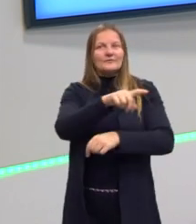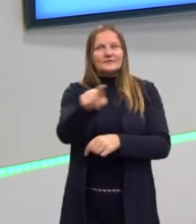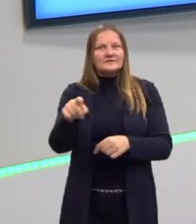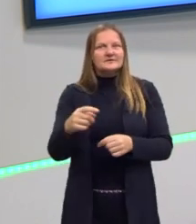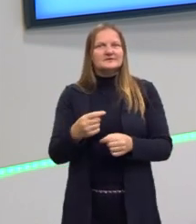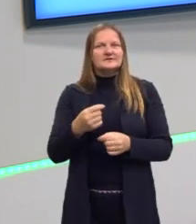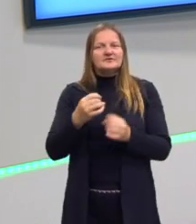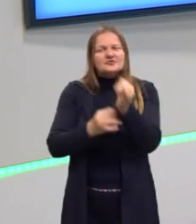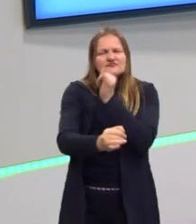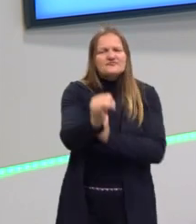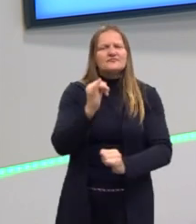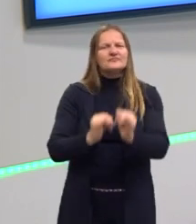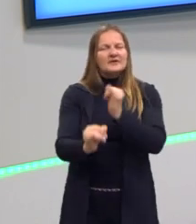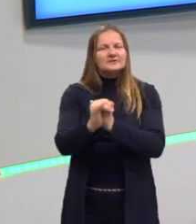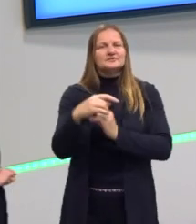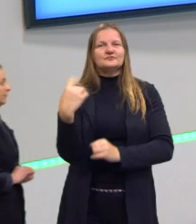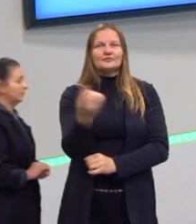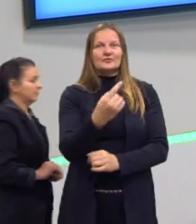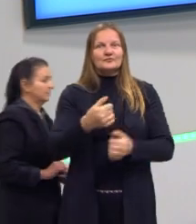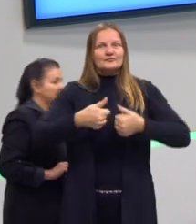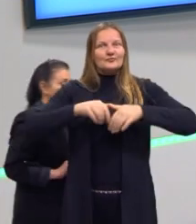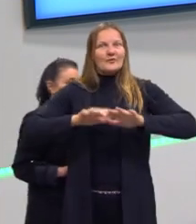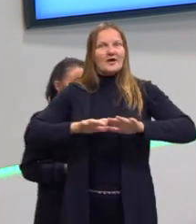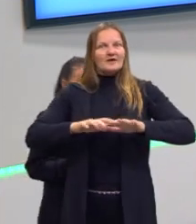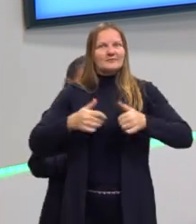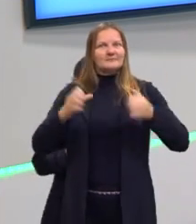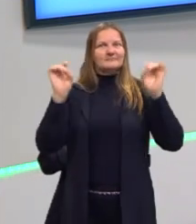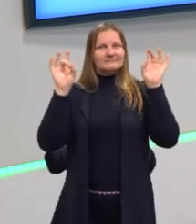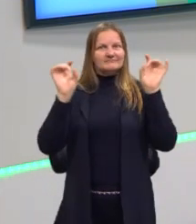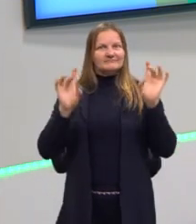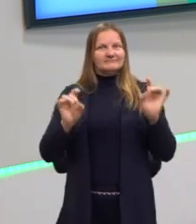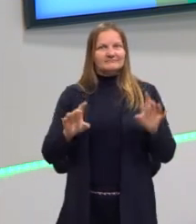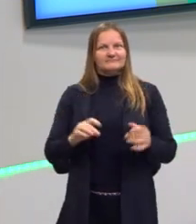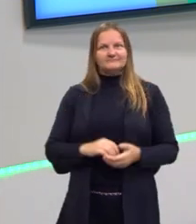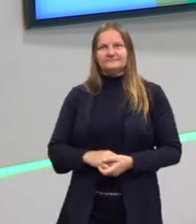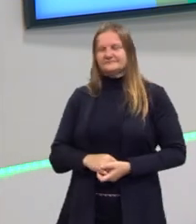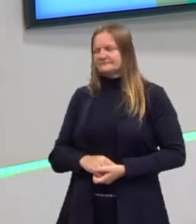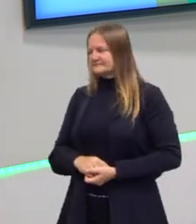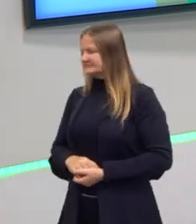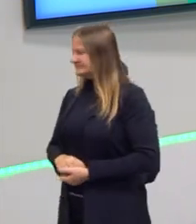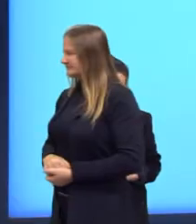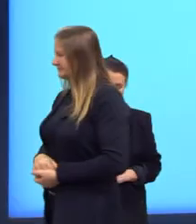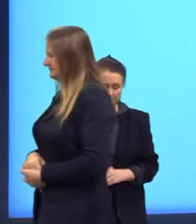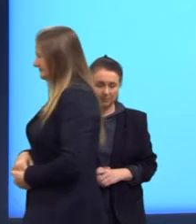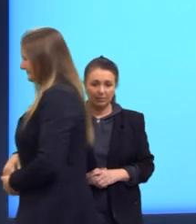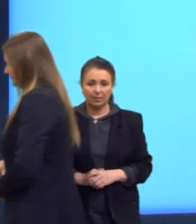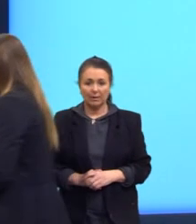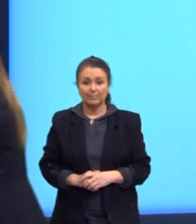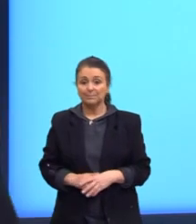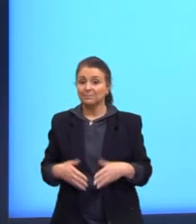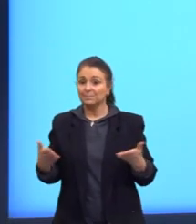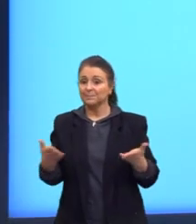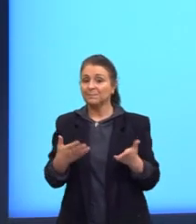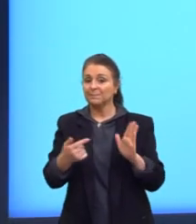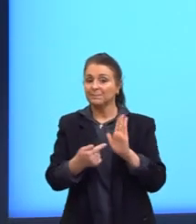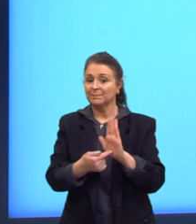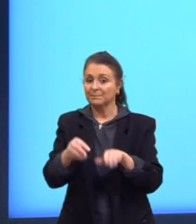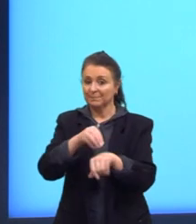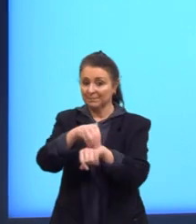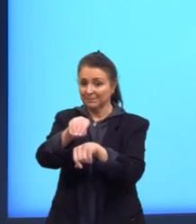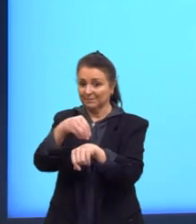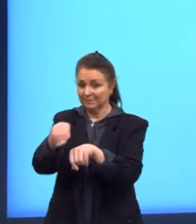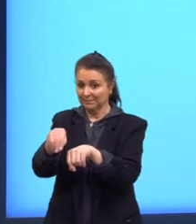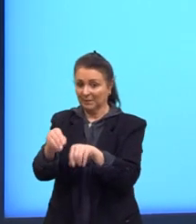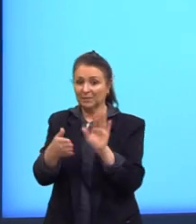de internet. Para a gente circular nesse meio. Vamos começar? Hoje, então, a minha